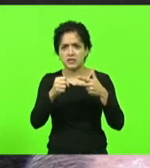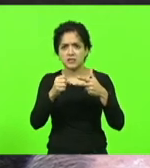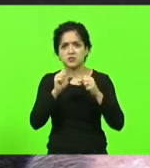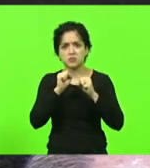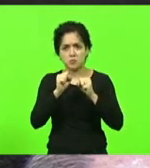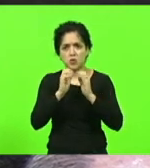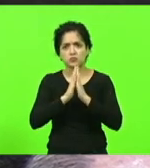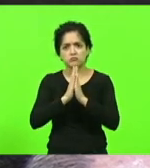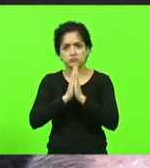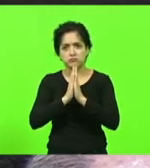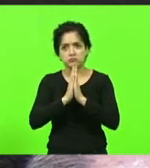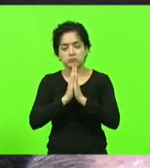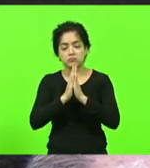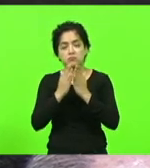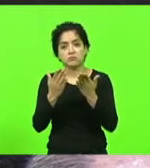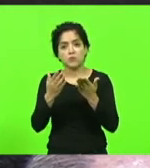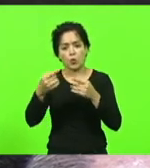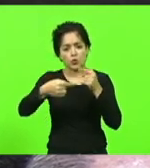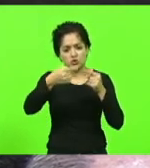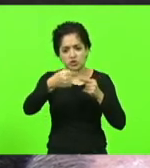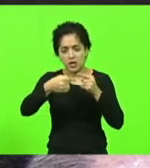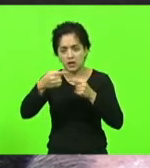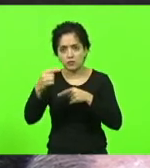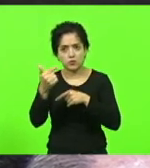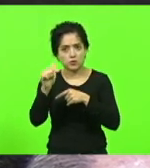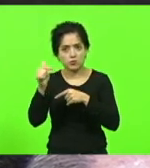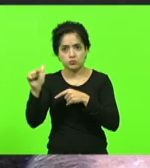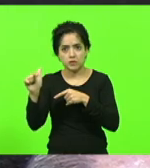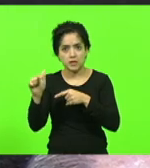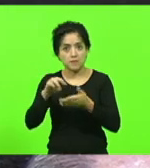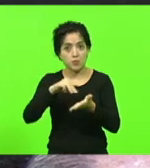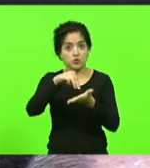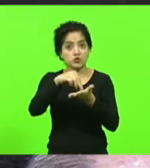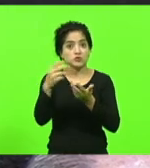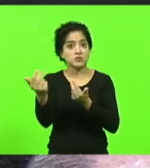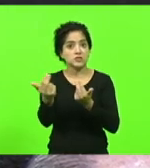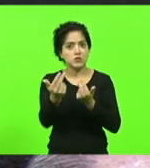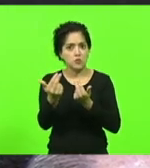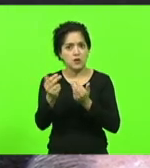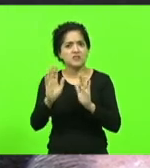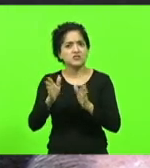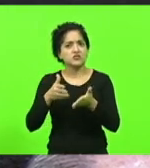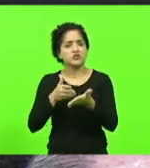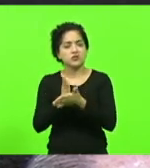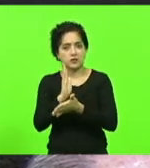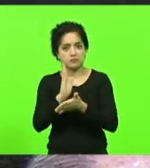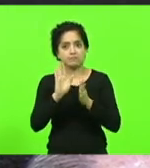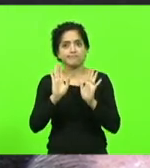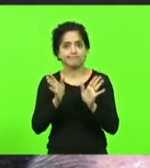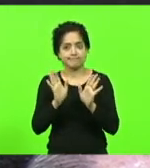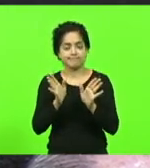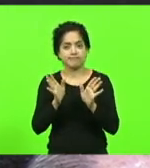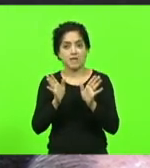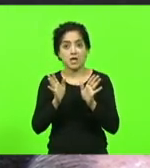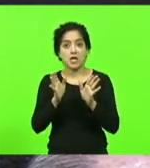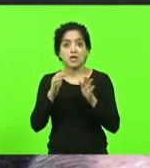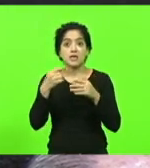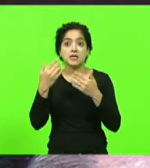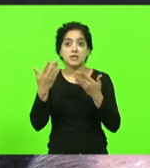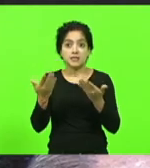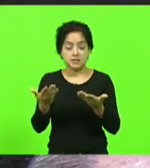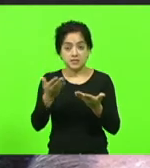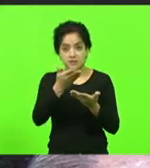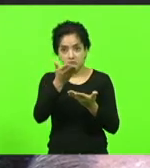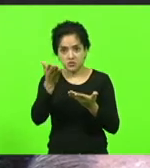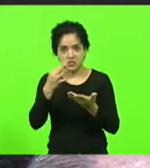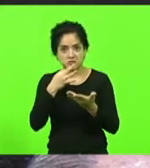ou não há diálogo entre os poderes. Moções semelhantes a essa já foram aprovadas em inúmeras circunstâncias inclusive para aqueles